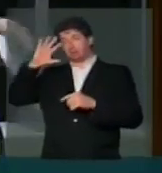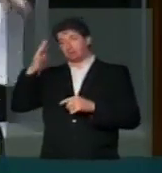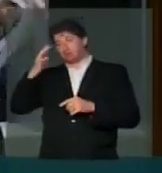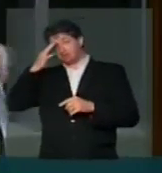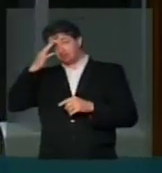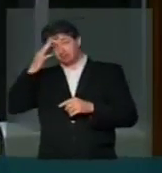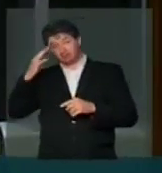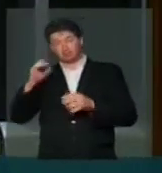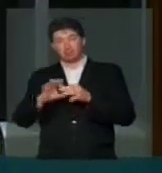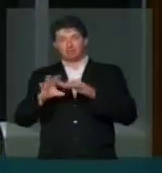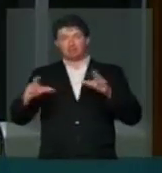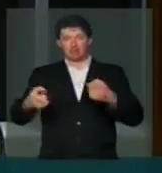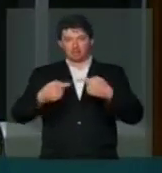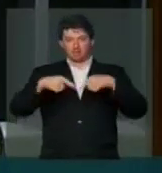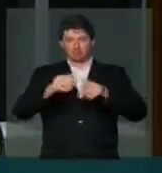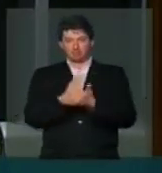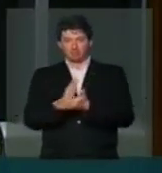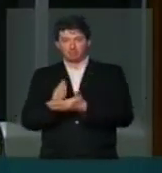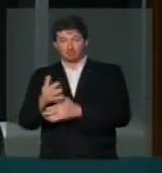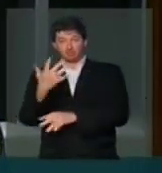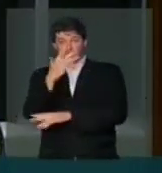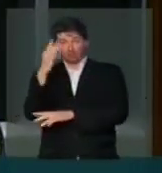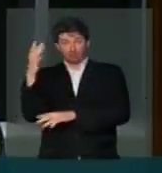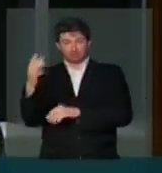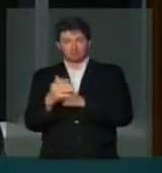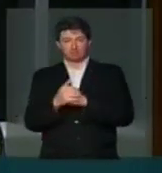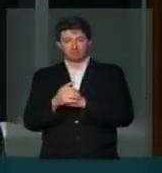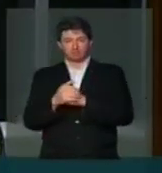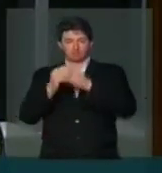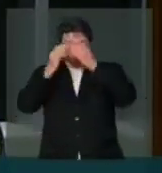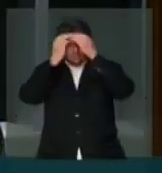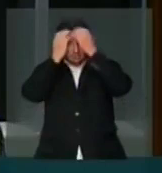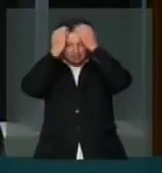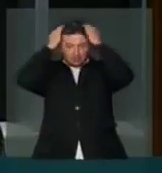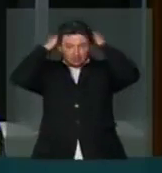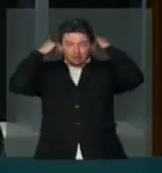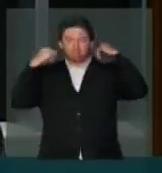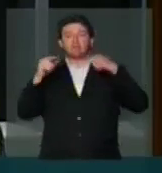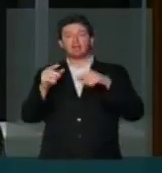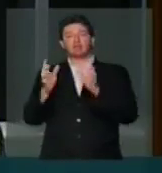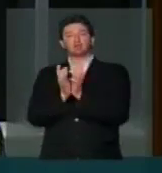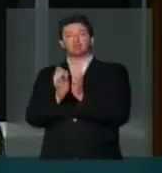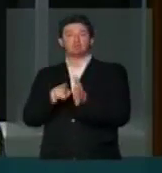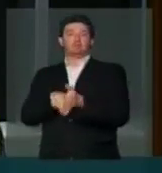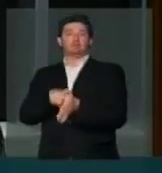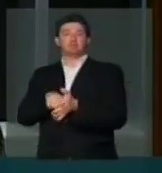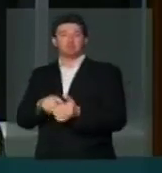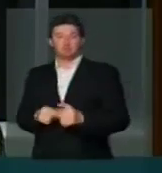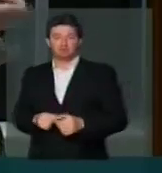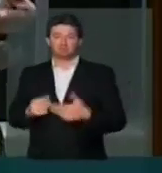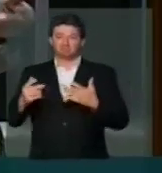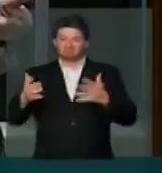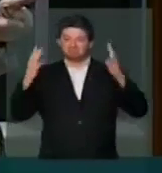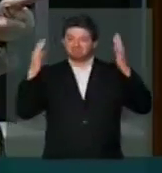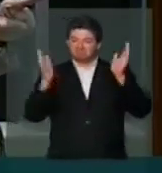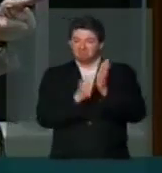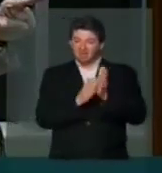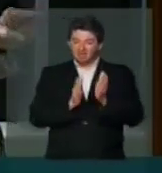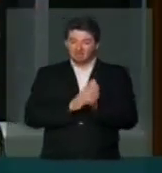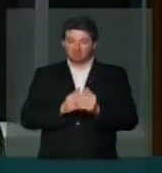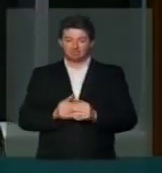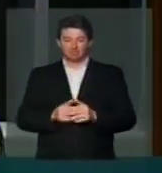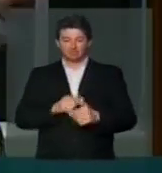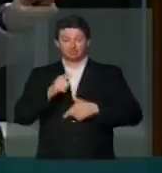sobre liberação de créditos florestais e essa gangue foi investigada. Então, parabéns ao trabalho